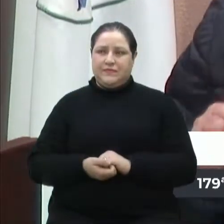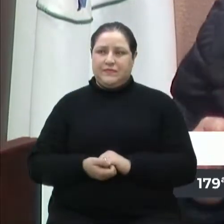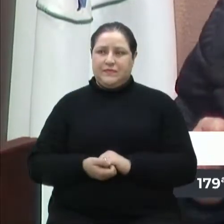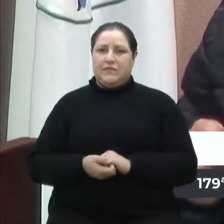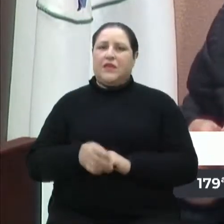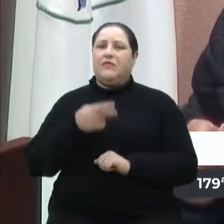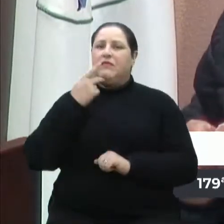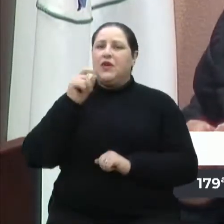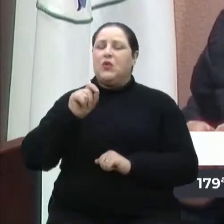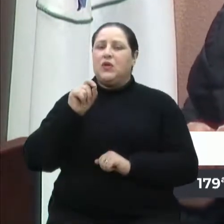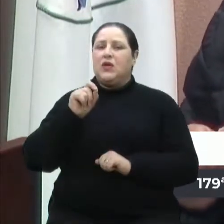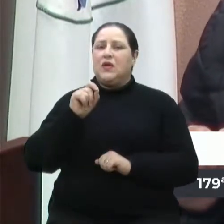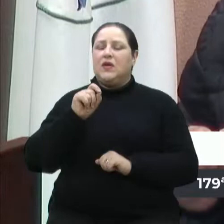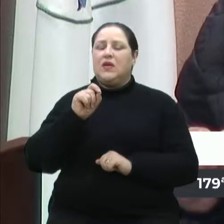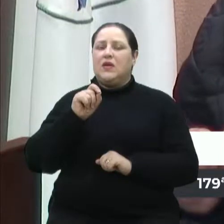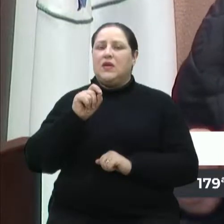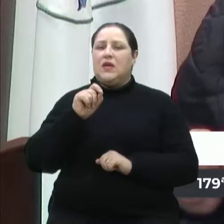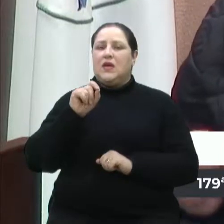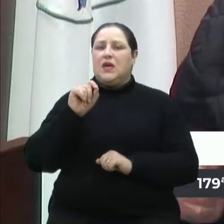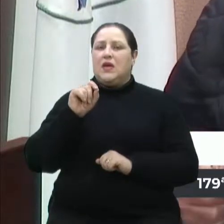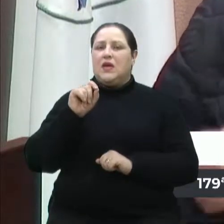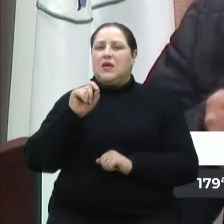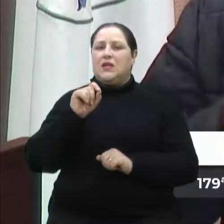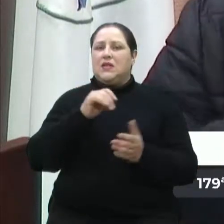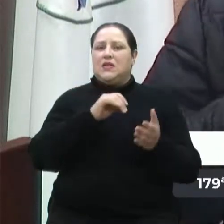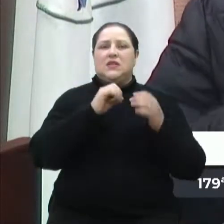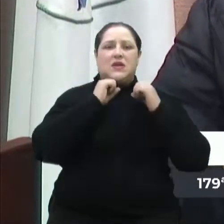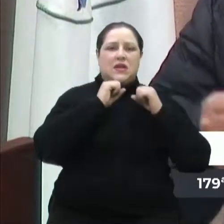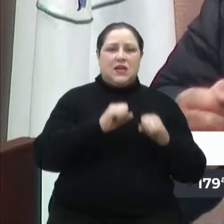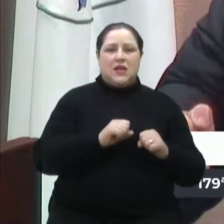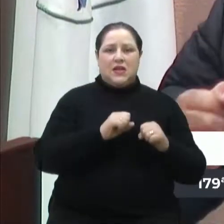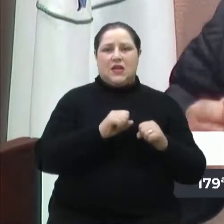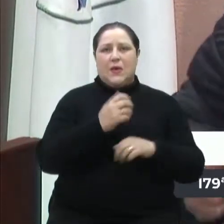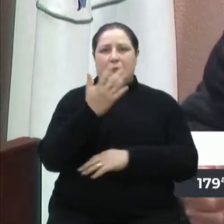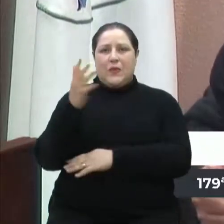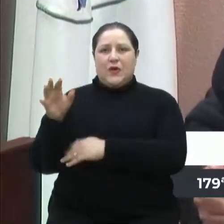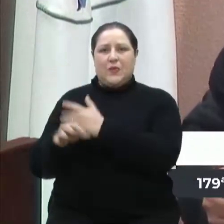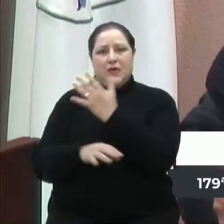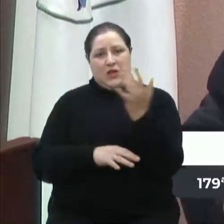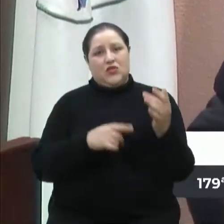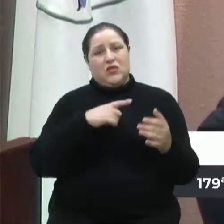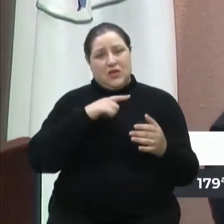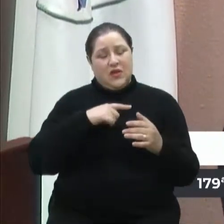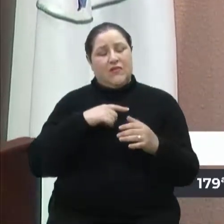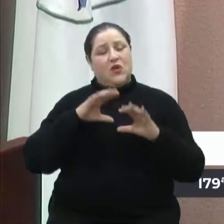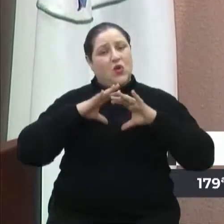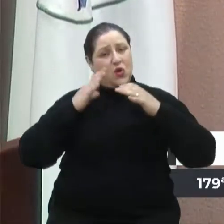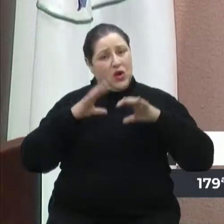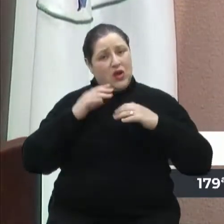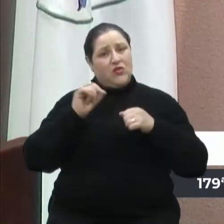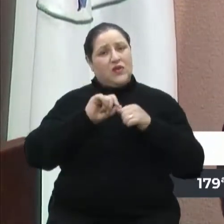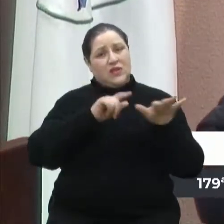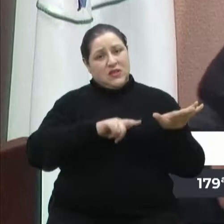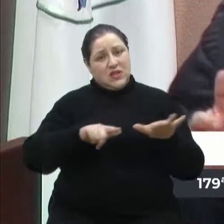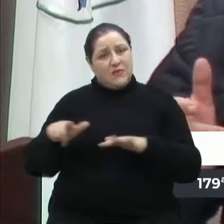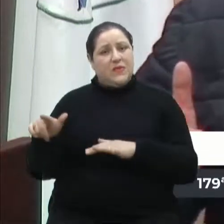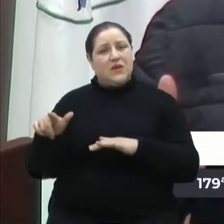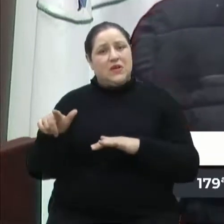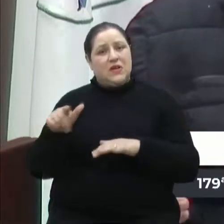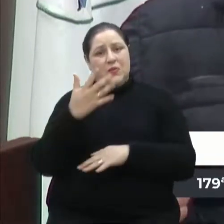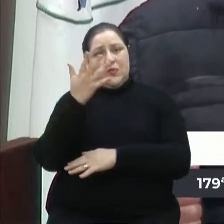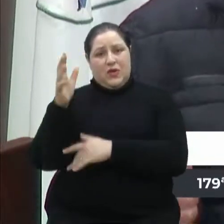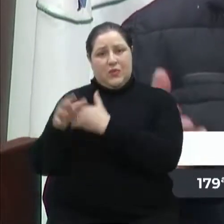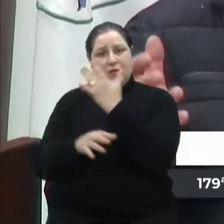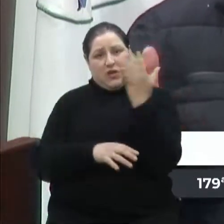dizendo que a Secretaria do Meio Ambiente teve a coragem de fazer a Semana do Meio Ambiente. E eu estive lá ontem, o nobre